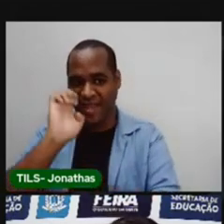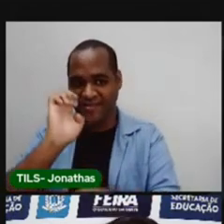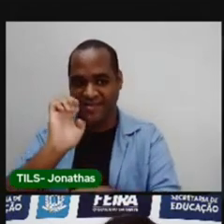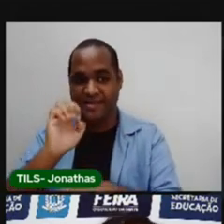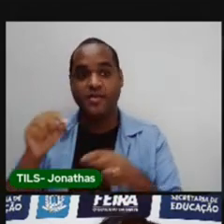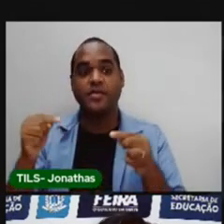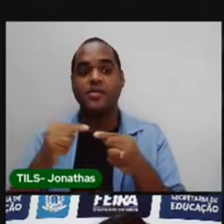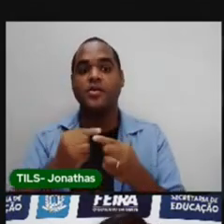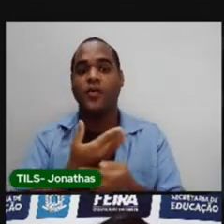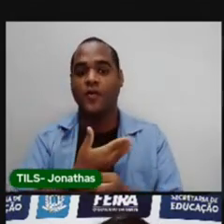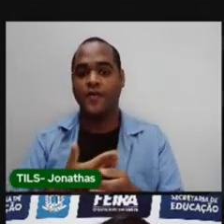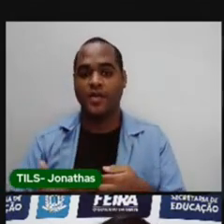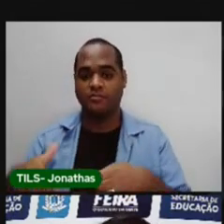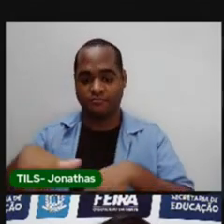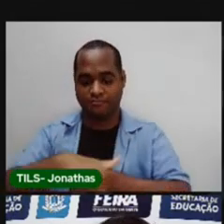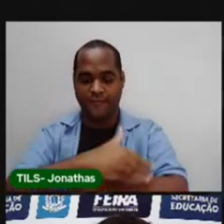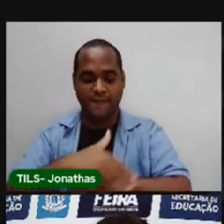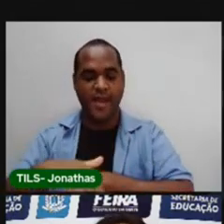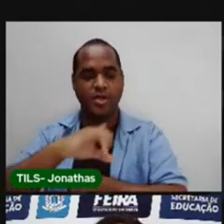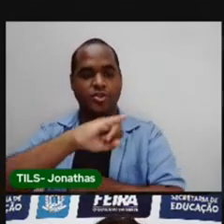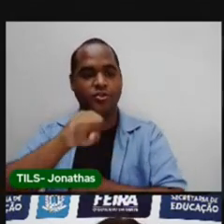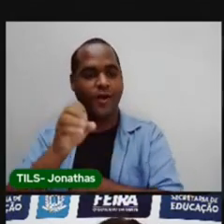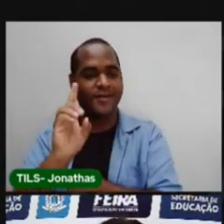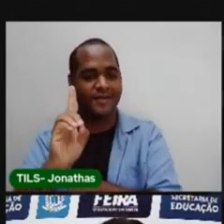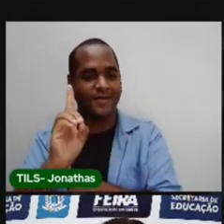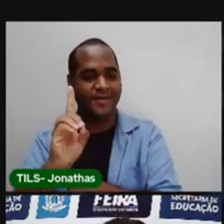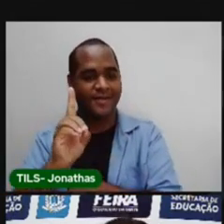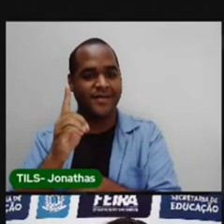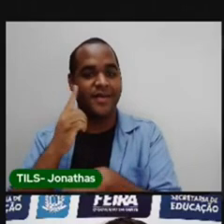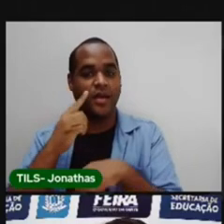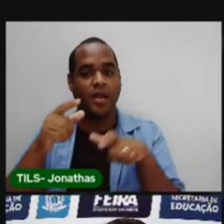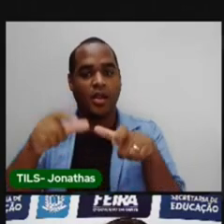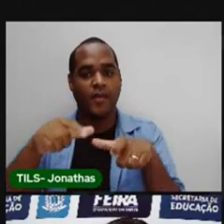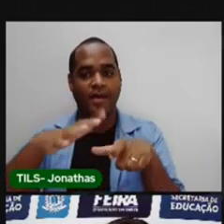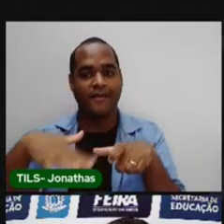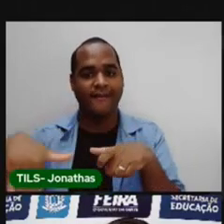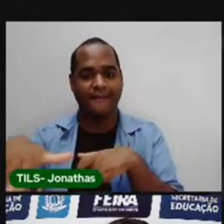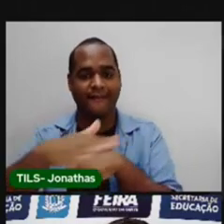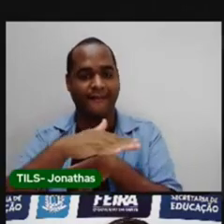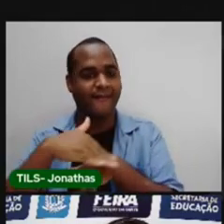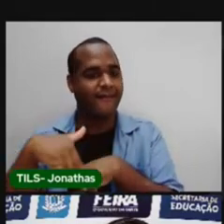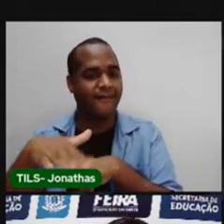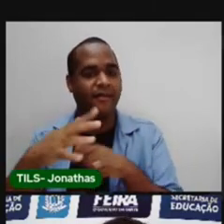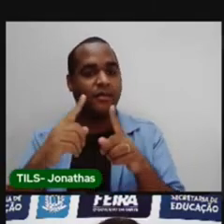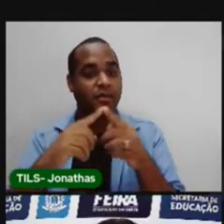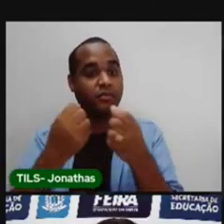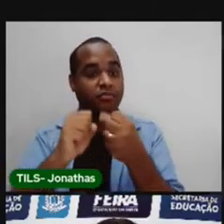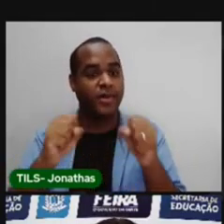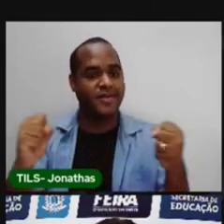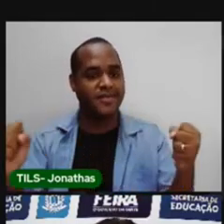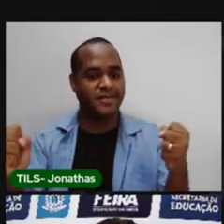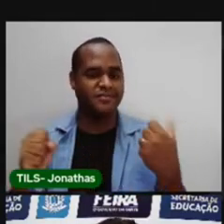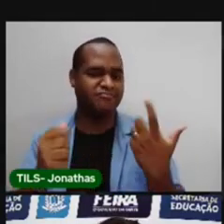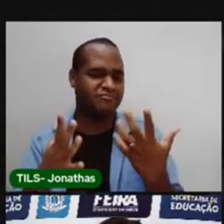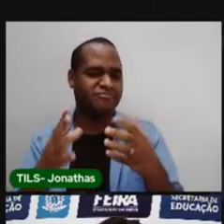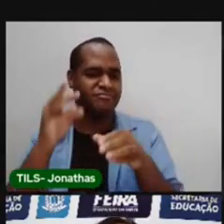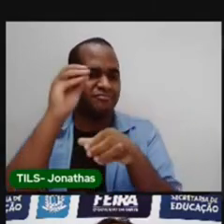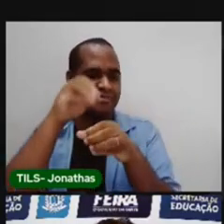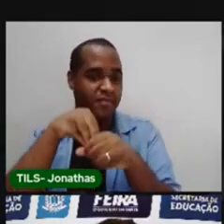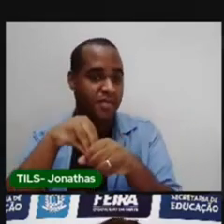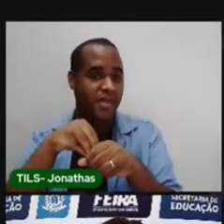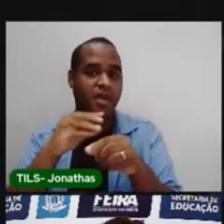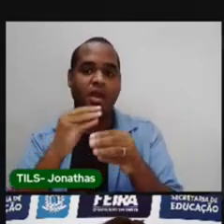nesse bairro, na Avenida João Morval, um armazém muito grande que servia para guardar